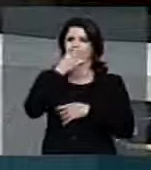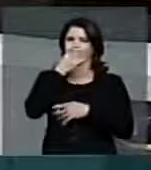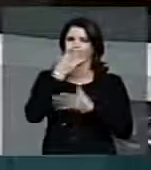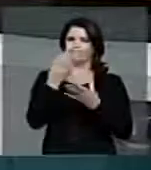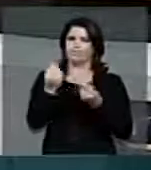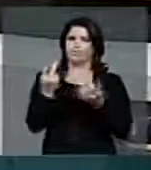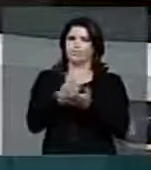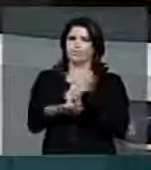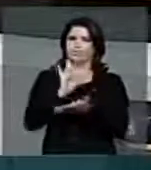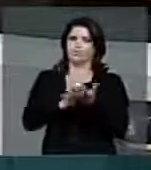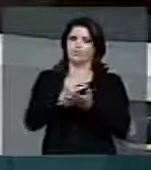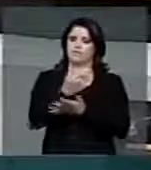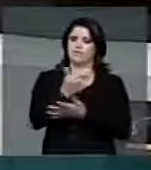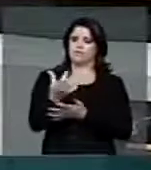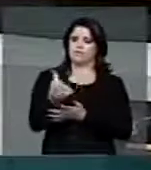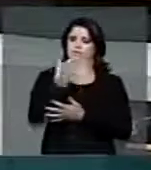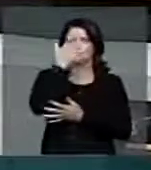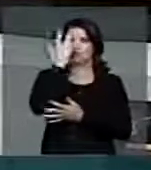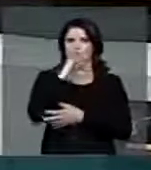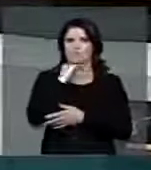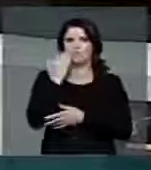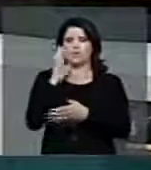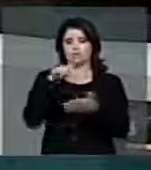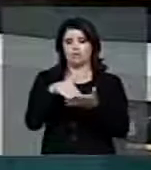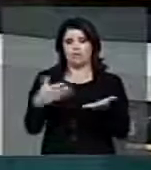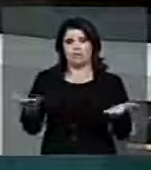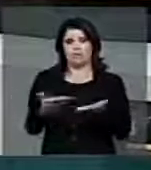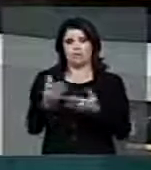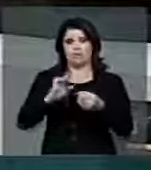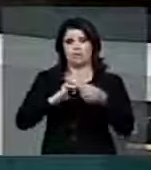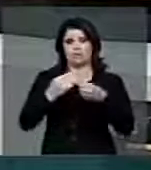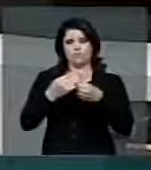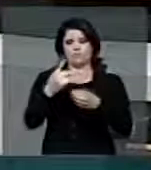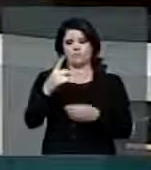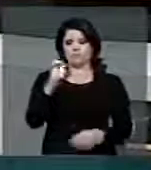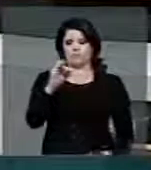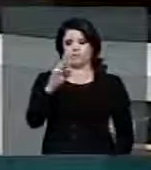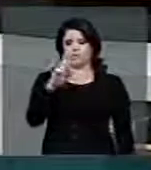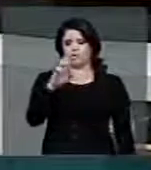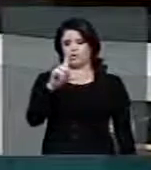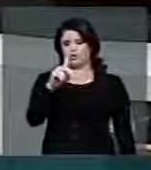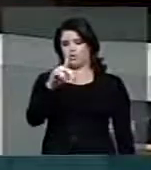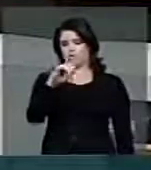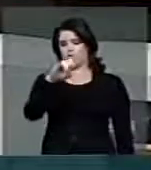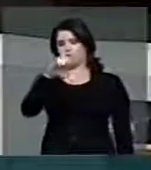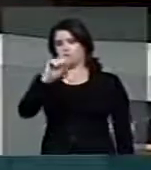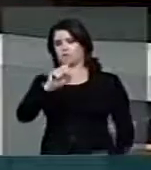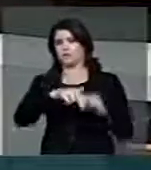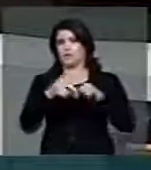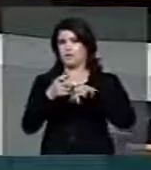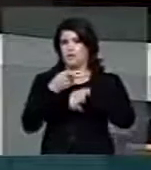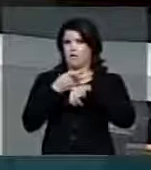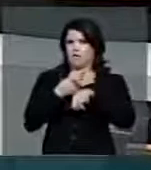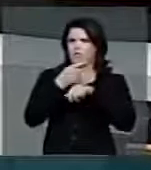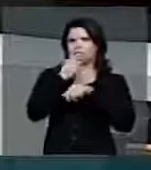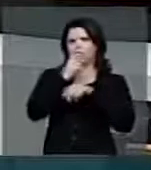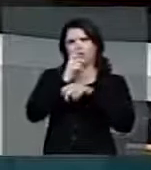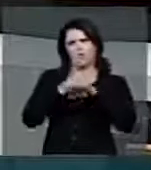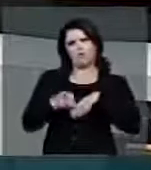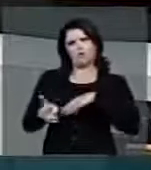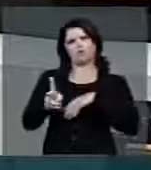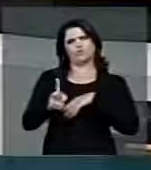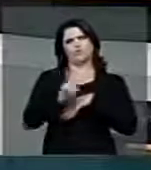que são as 26 mortes, até agora, no município de Petrópolis, porque as buscas continuam. A gente espera